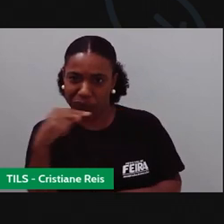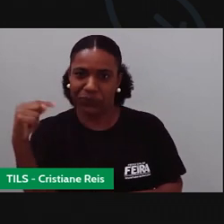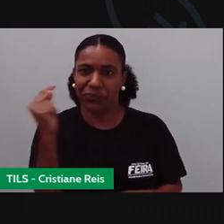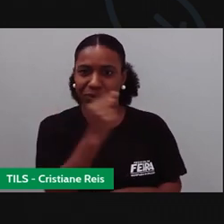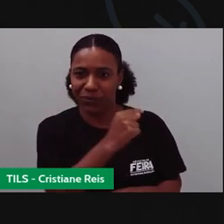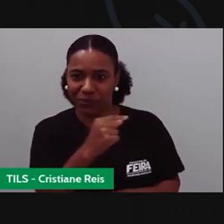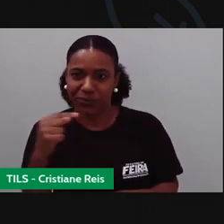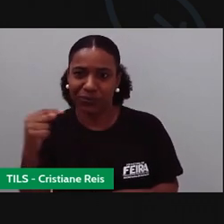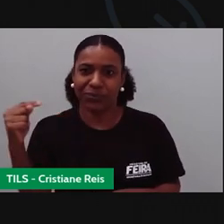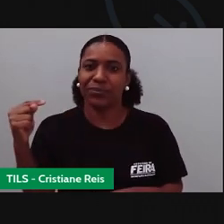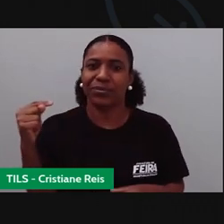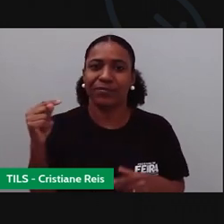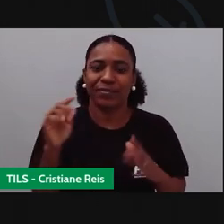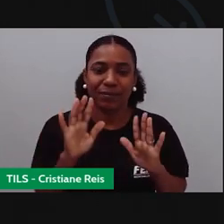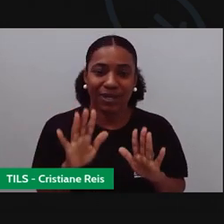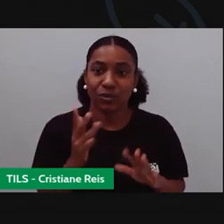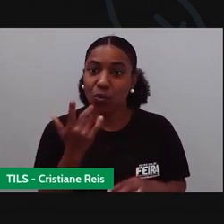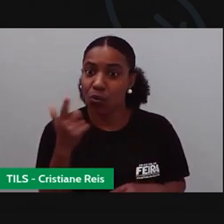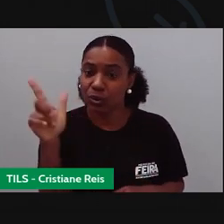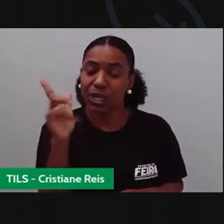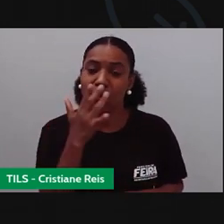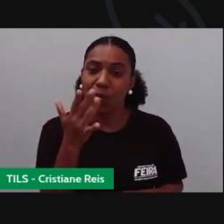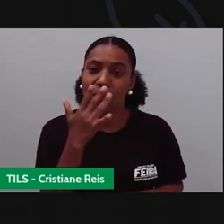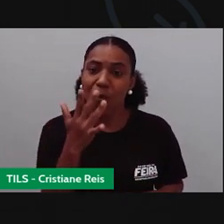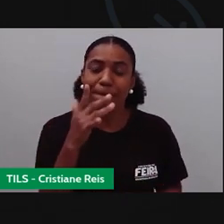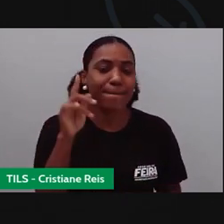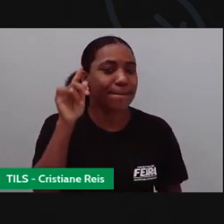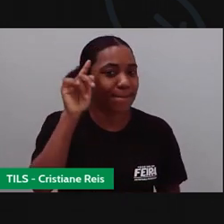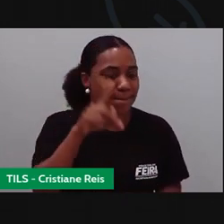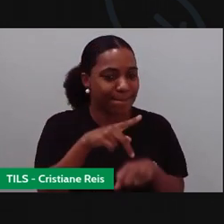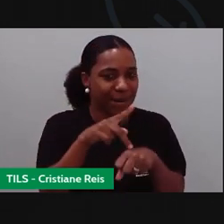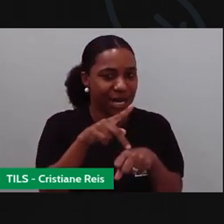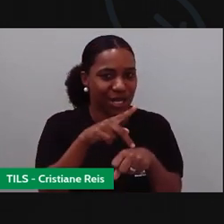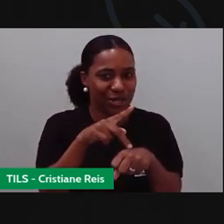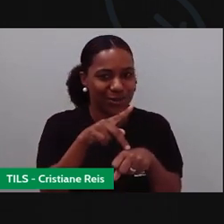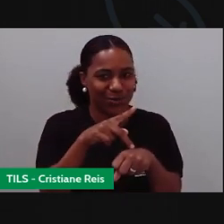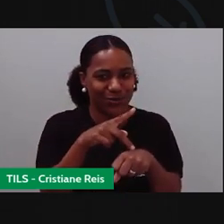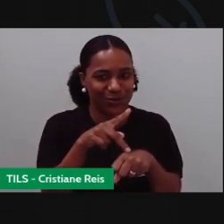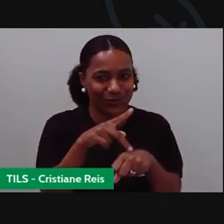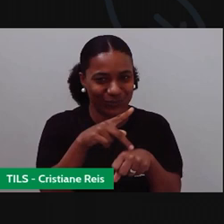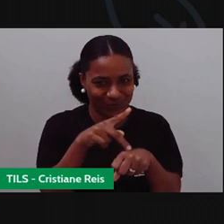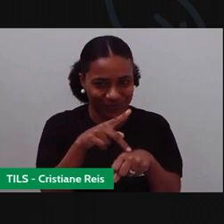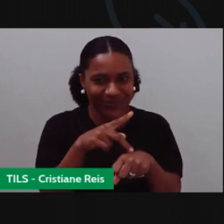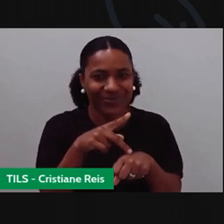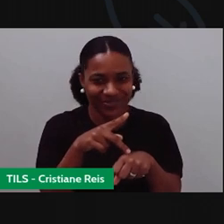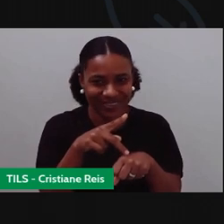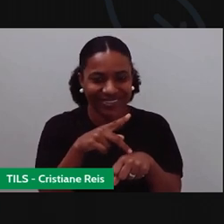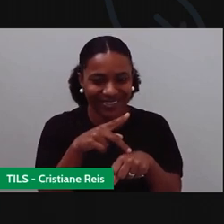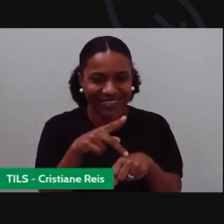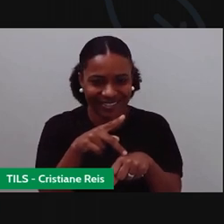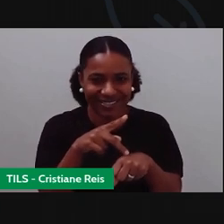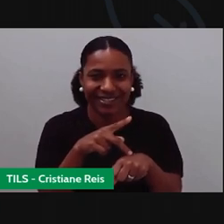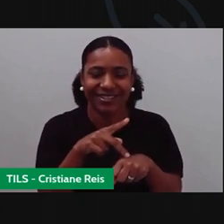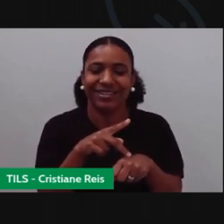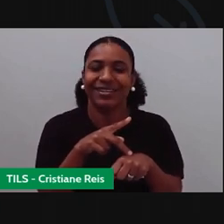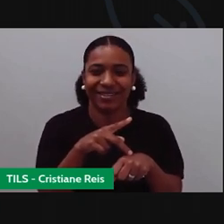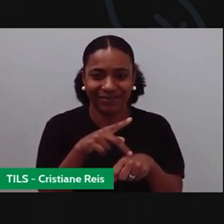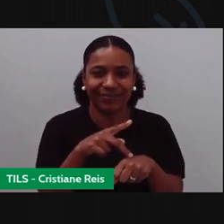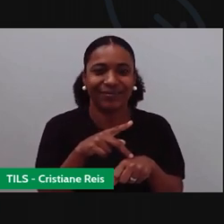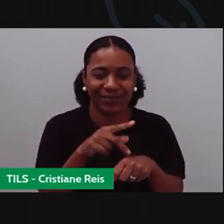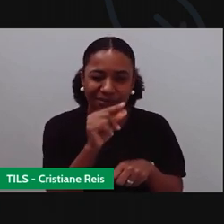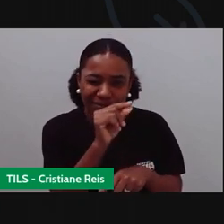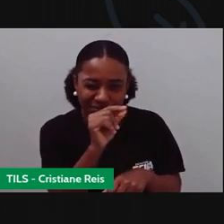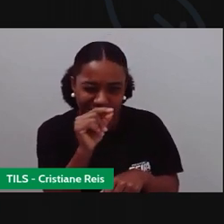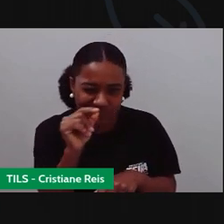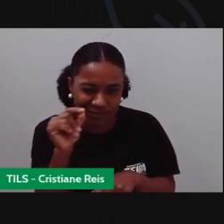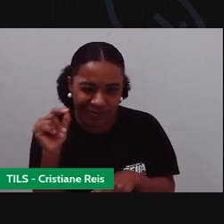direitinho. Mas tem uma outra cor que aparece também que é o quê? O preto. Não é isso? Aparece o preto lá de levinho,